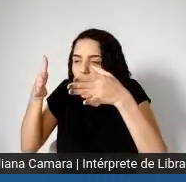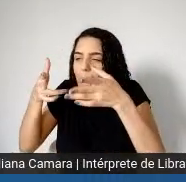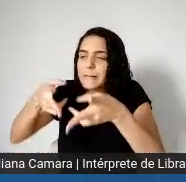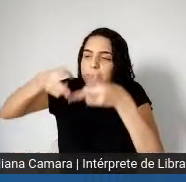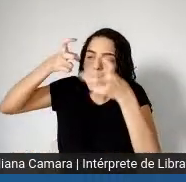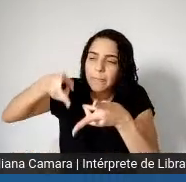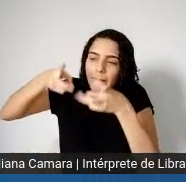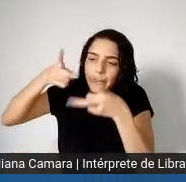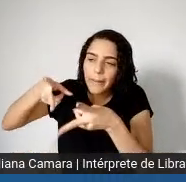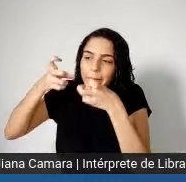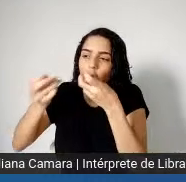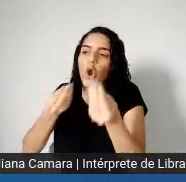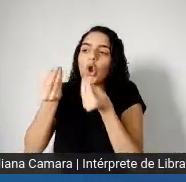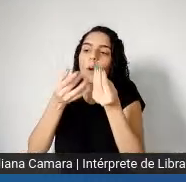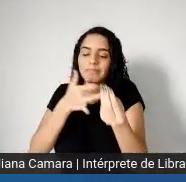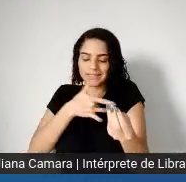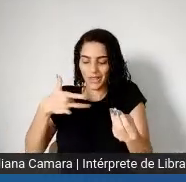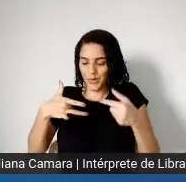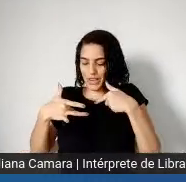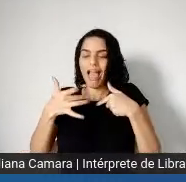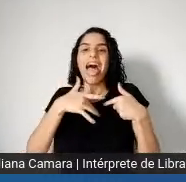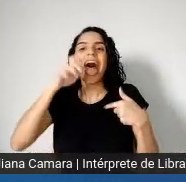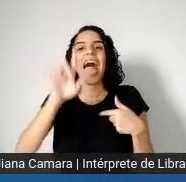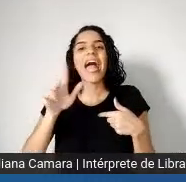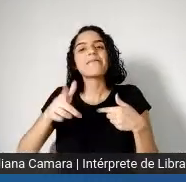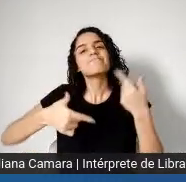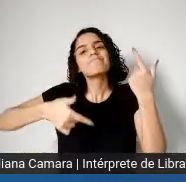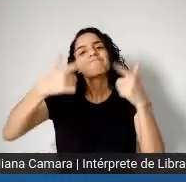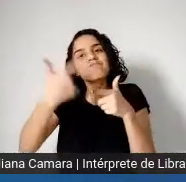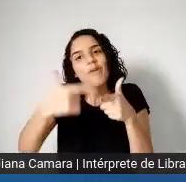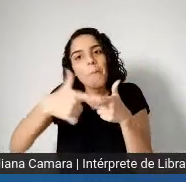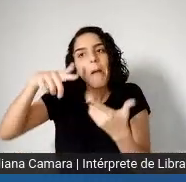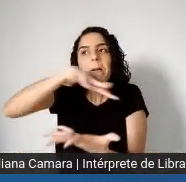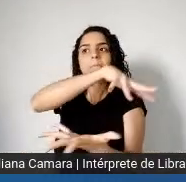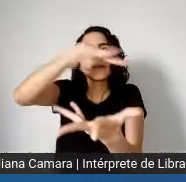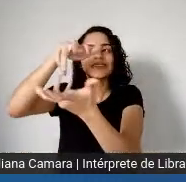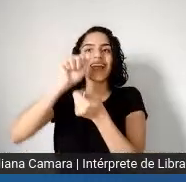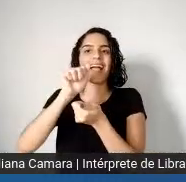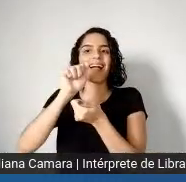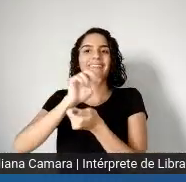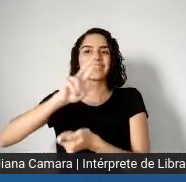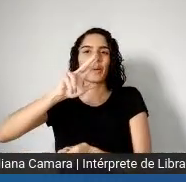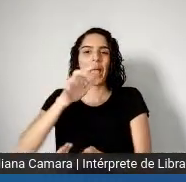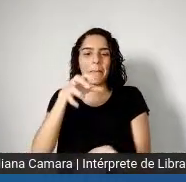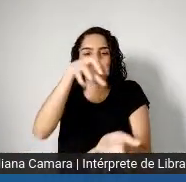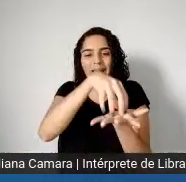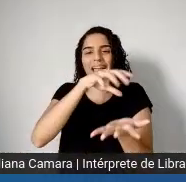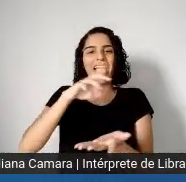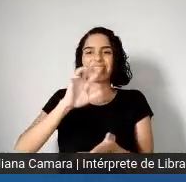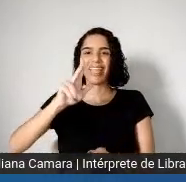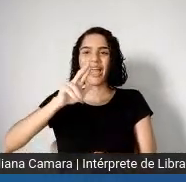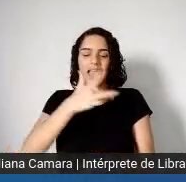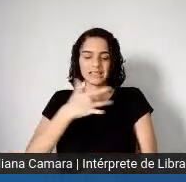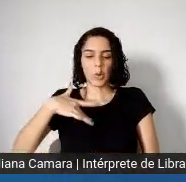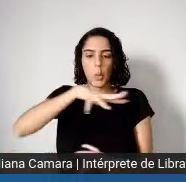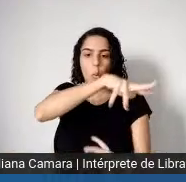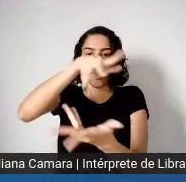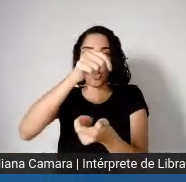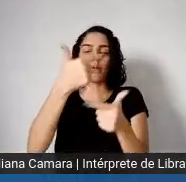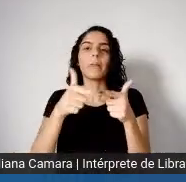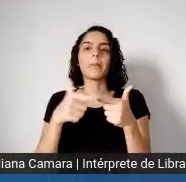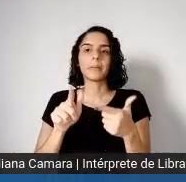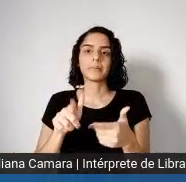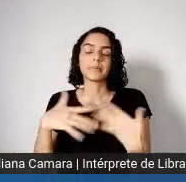saúde é um problema global. Isso eu acho que é a grande, a grande chamamento. Isso, vários também pensadores,